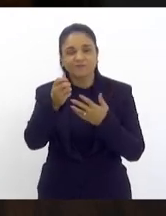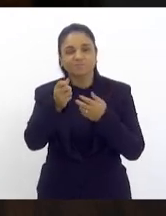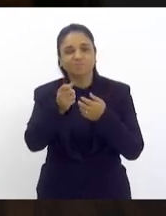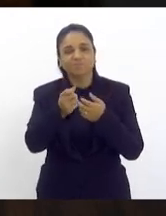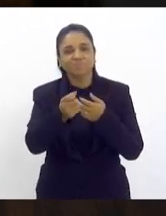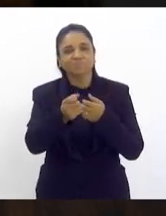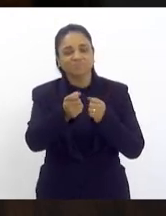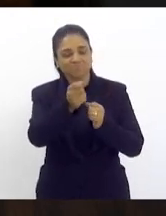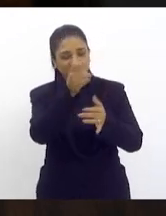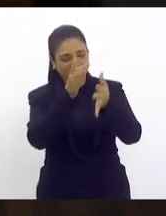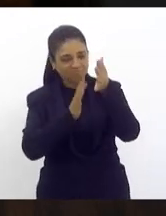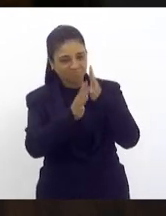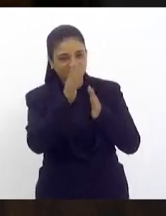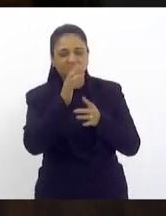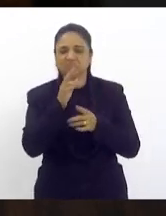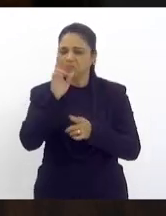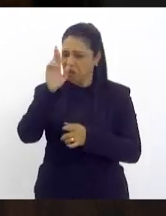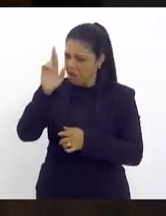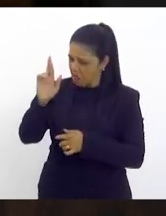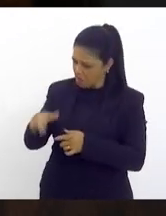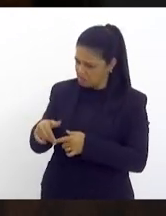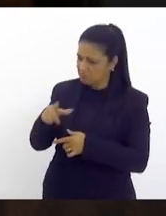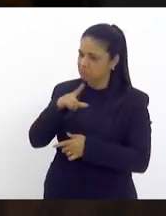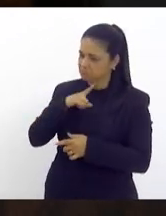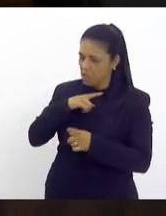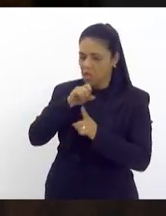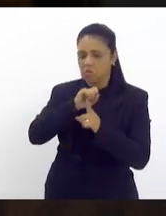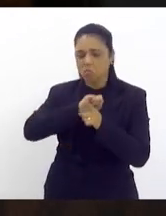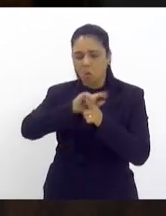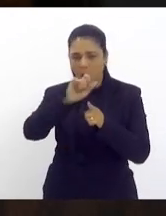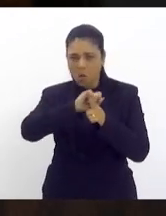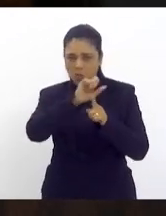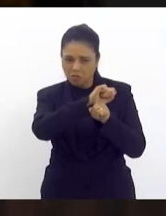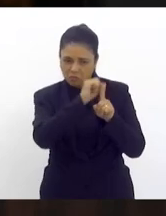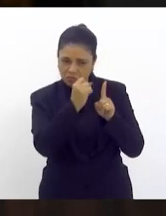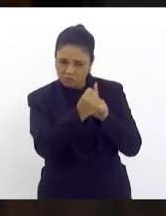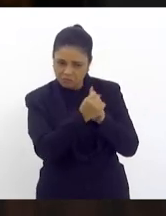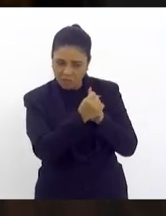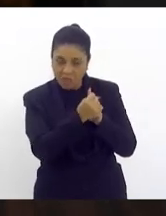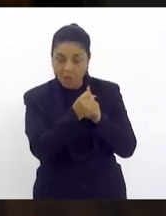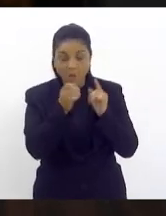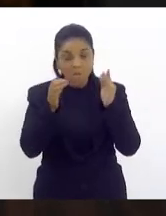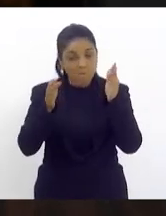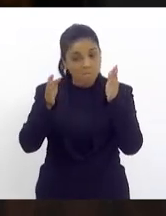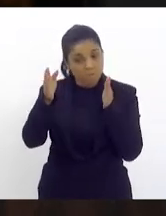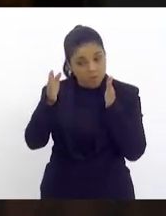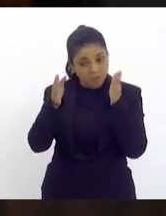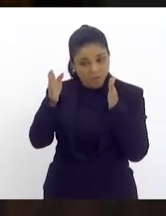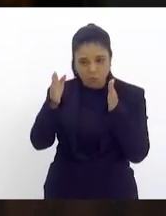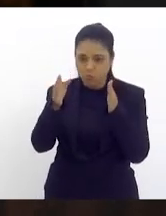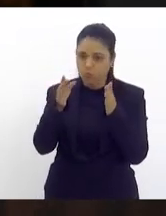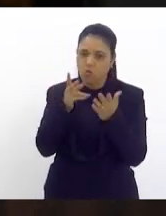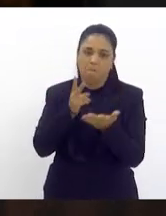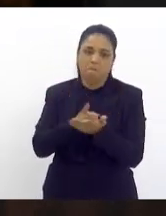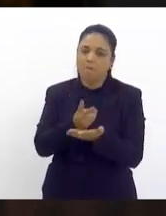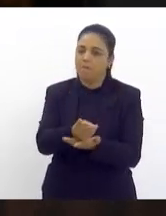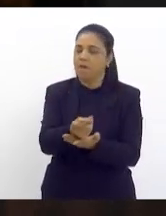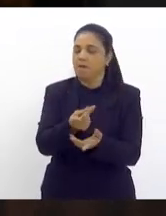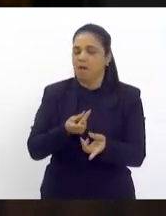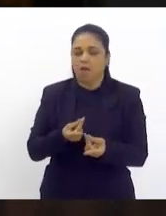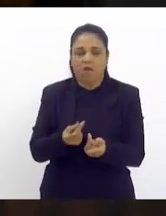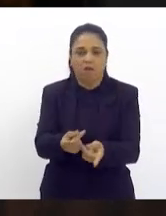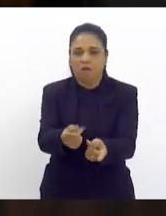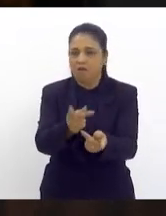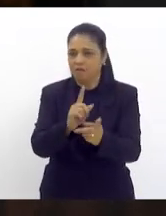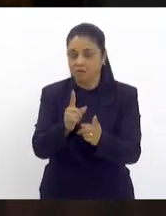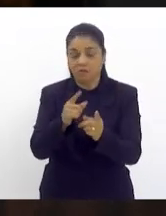vossa excelência tem razão o aluguel social é um paliativo sem dúvida alguma não é definitivo a gente hoje